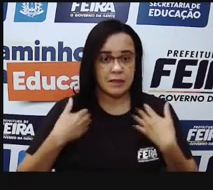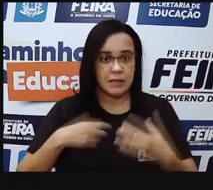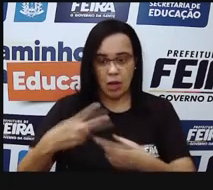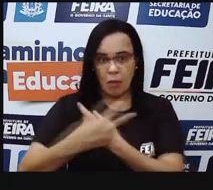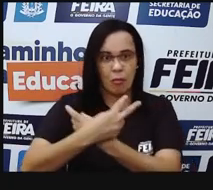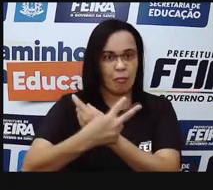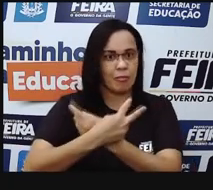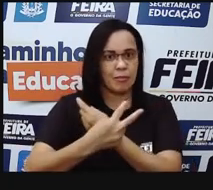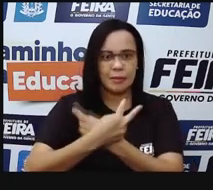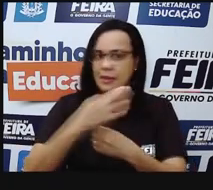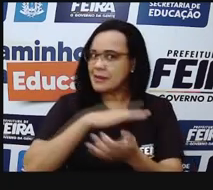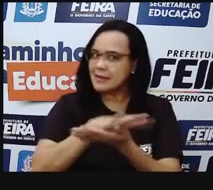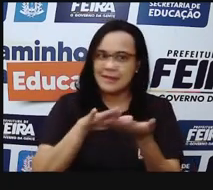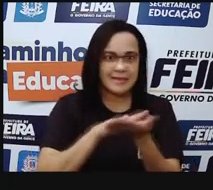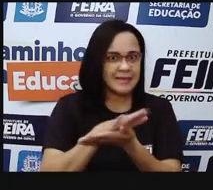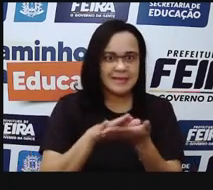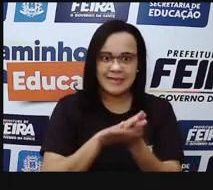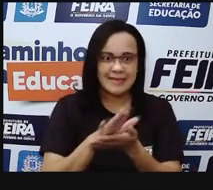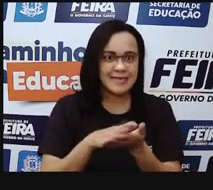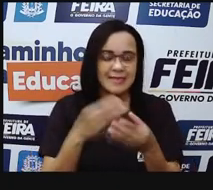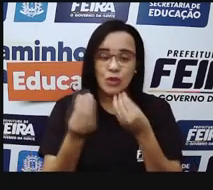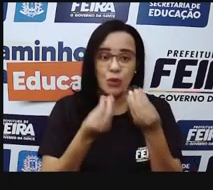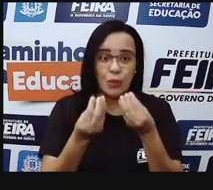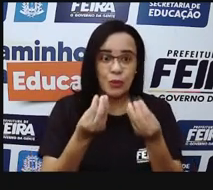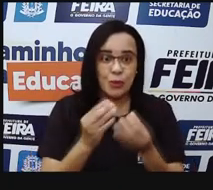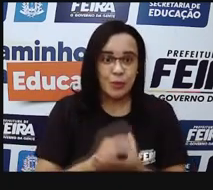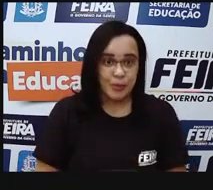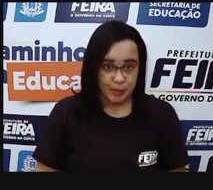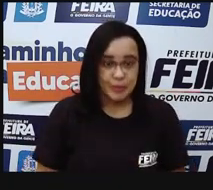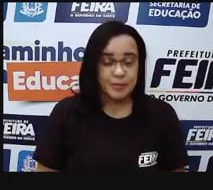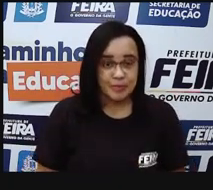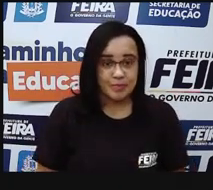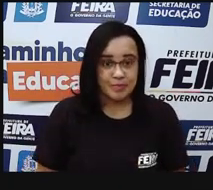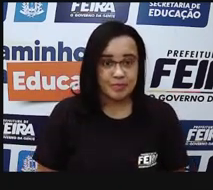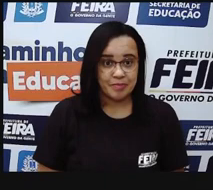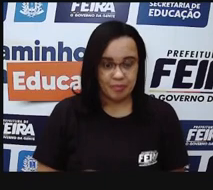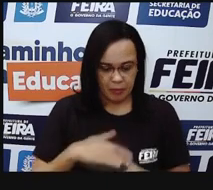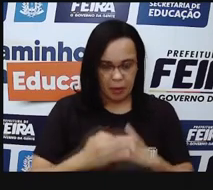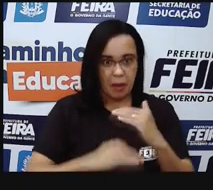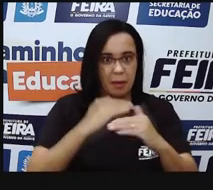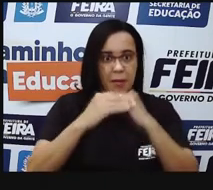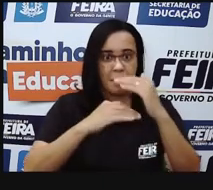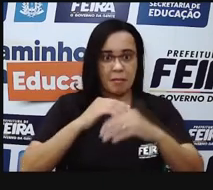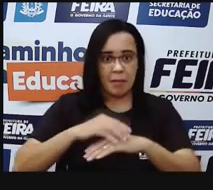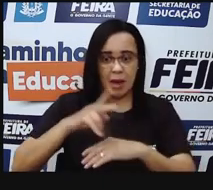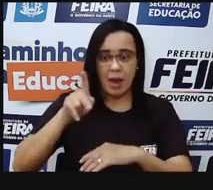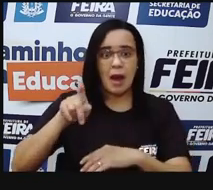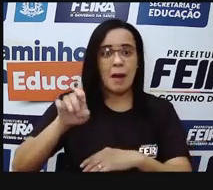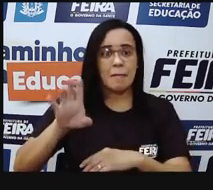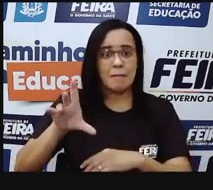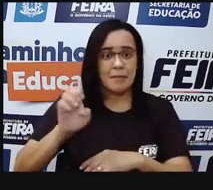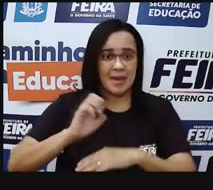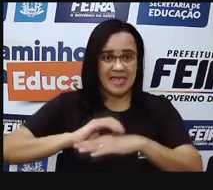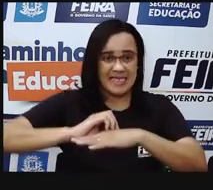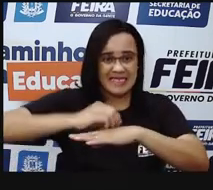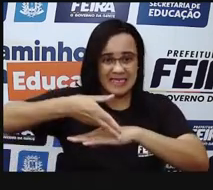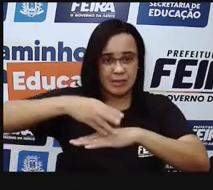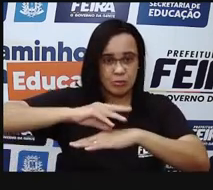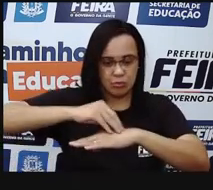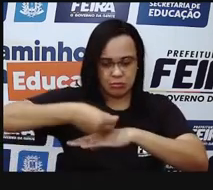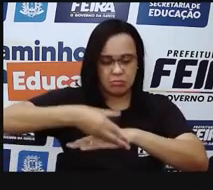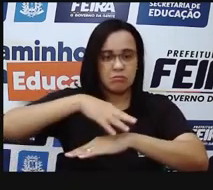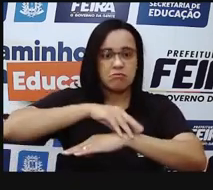aí então elas estão sendo repostas. Nesse processo, essa pele morta, ela está sendo desfalada,